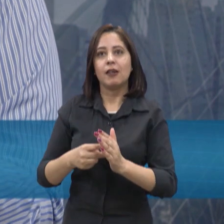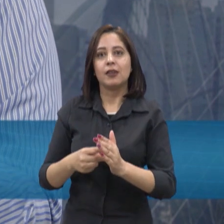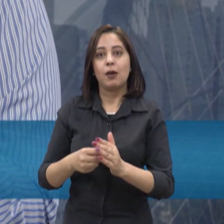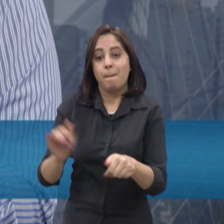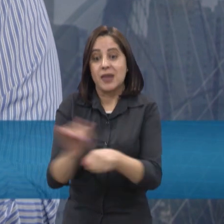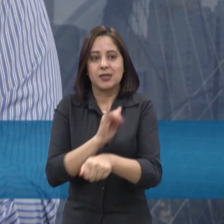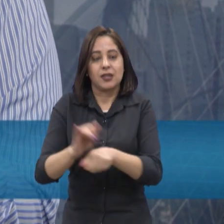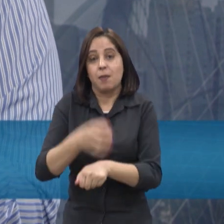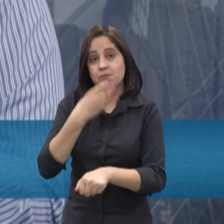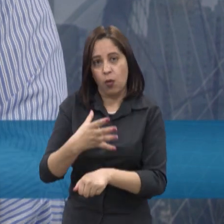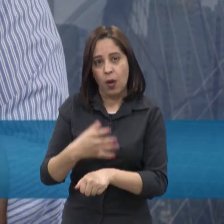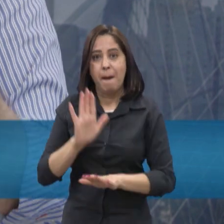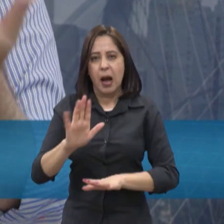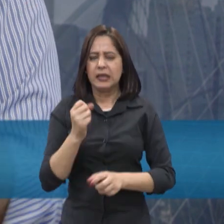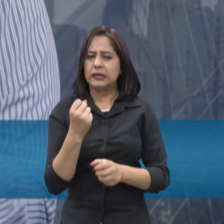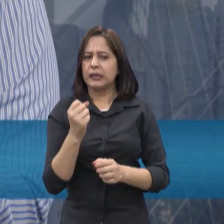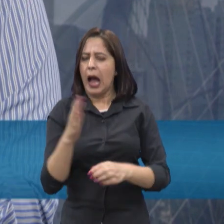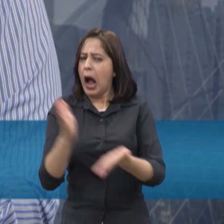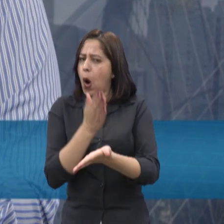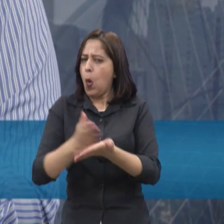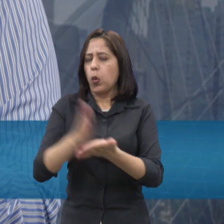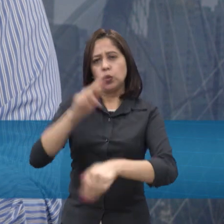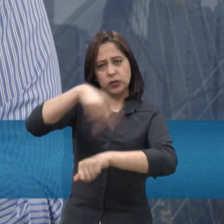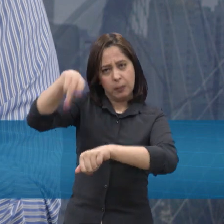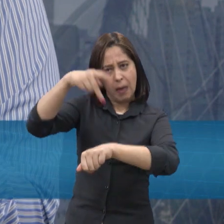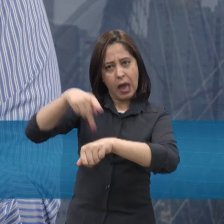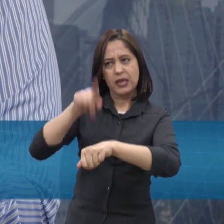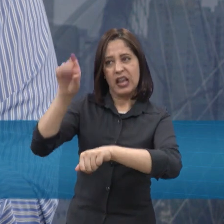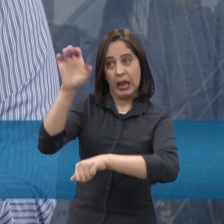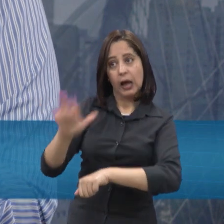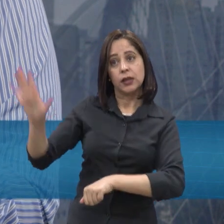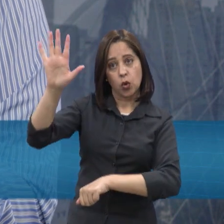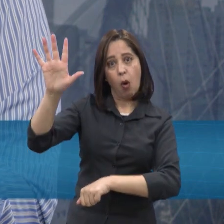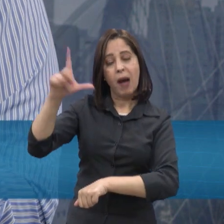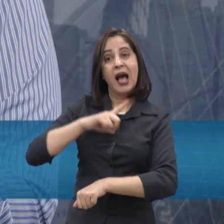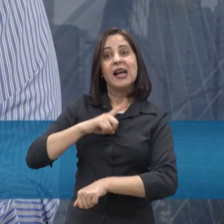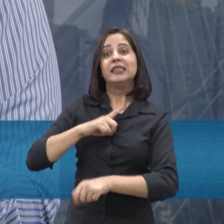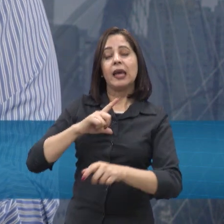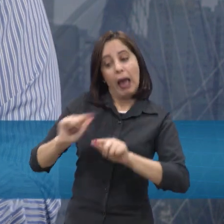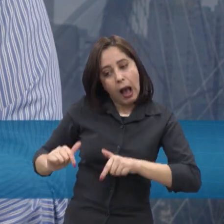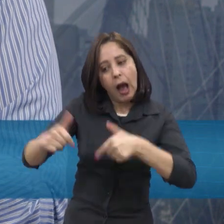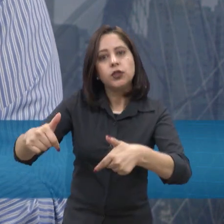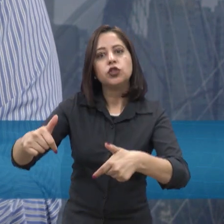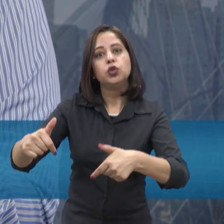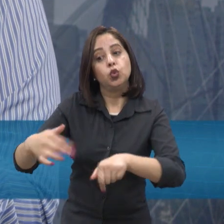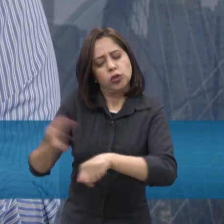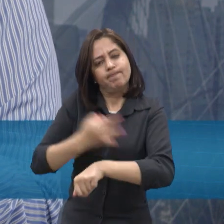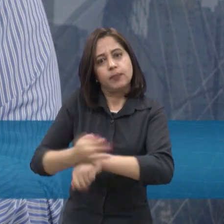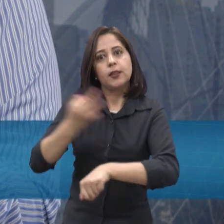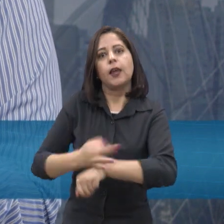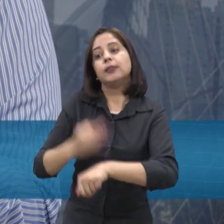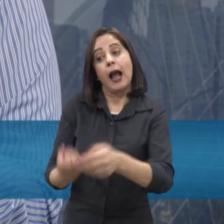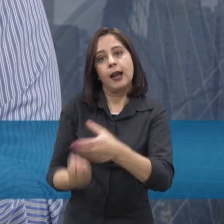países, Europa, Hemisfério Norte, por exemplo, eles têm muitas iniciativas, eles, acho que muitos países já entenderam a